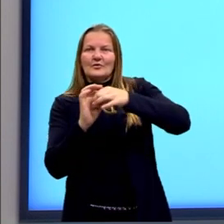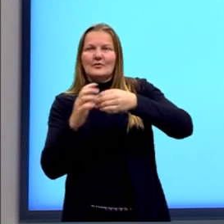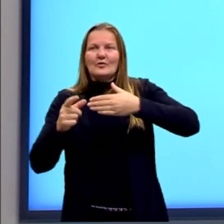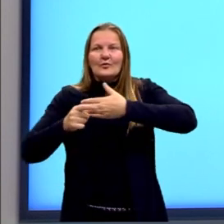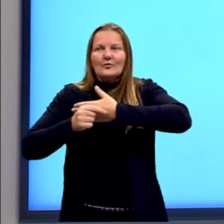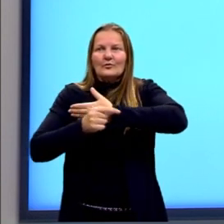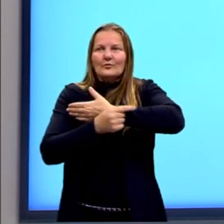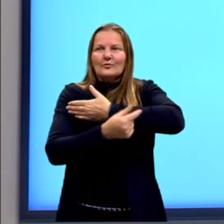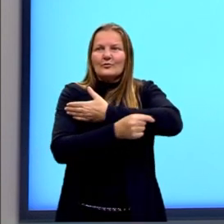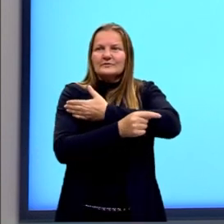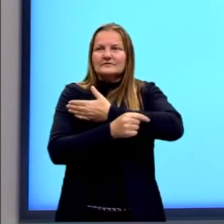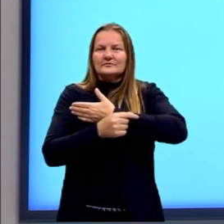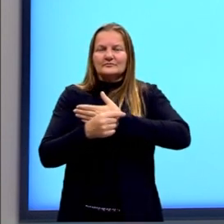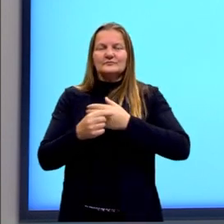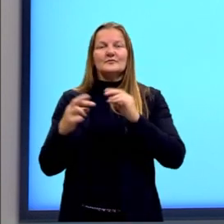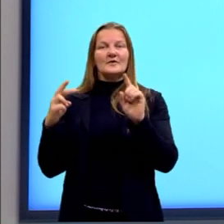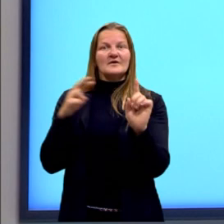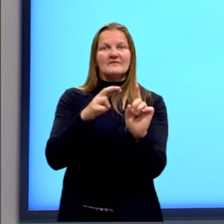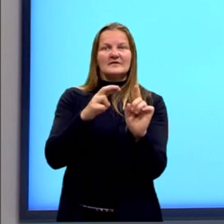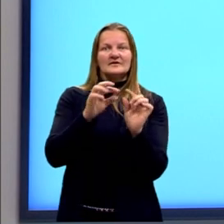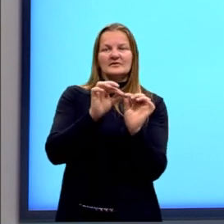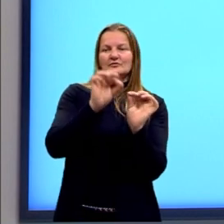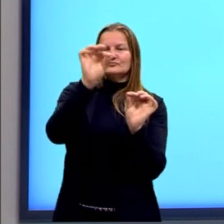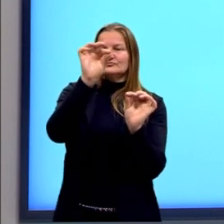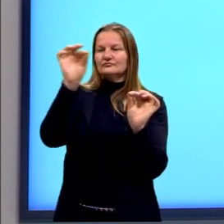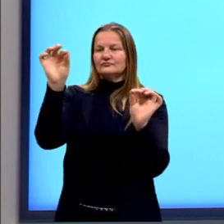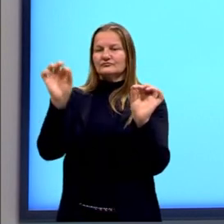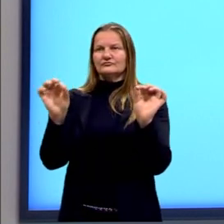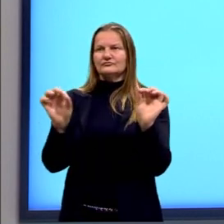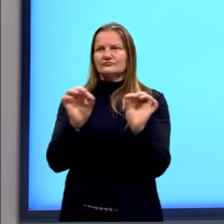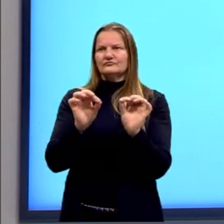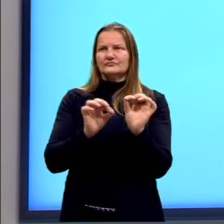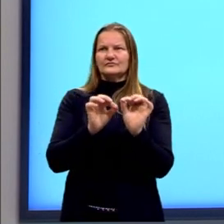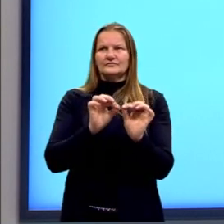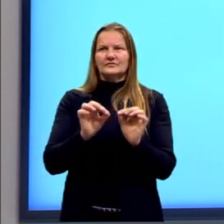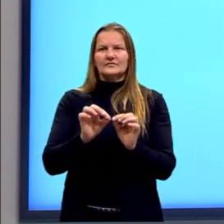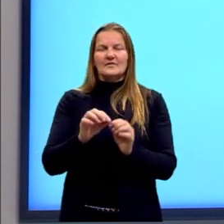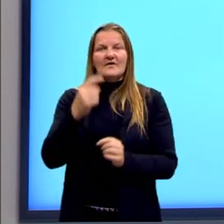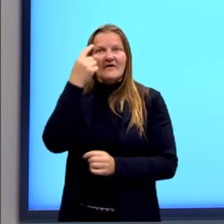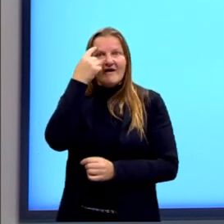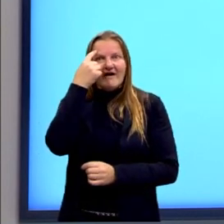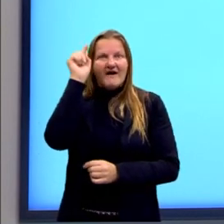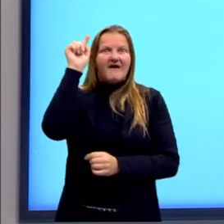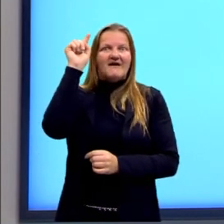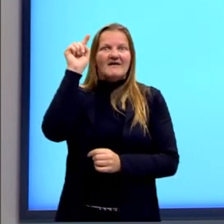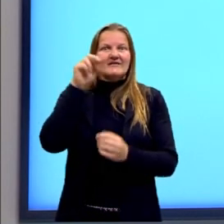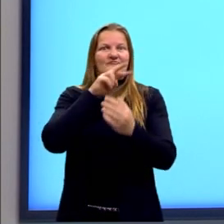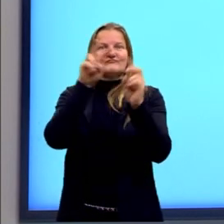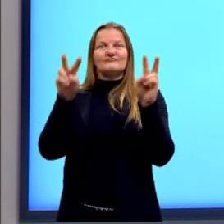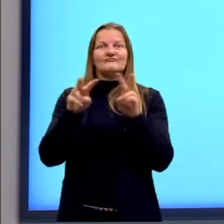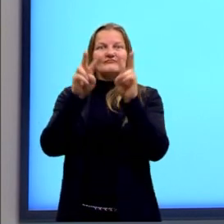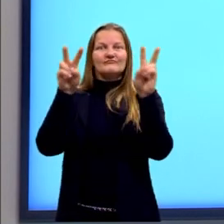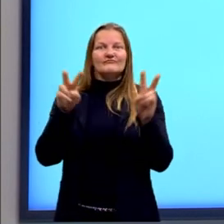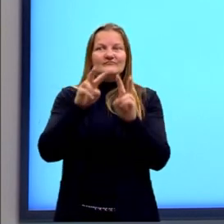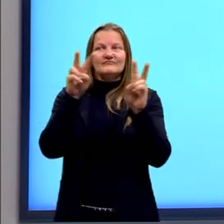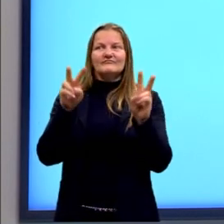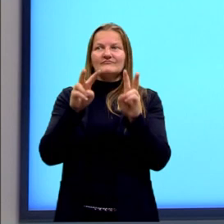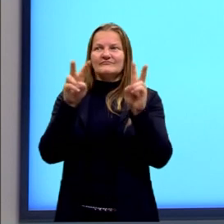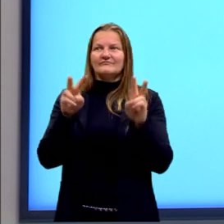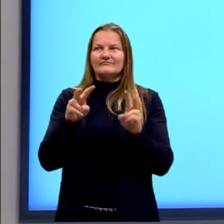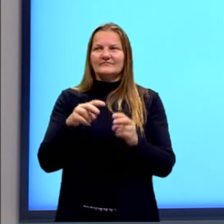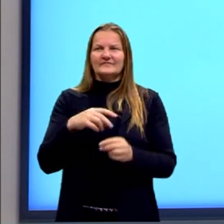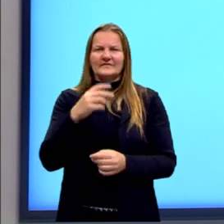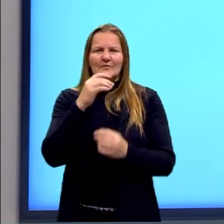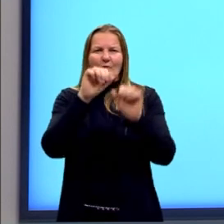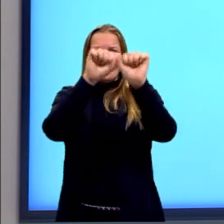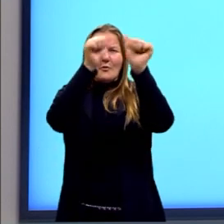referencial e liga estes pontos, a gente enxerga aqui, no caso, uma